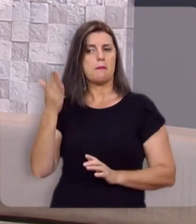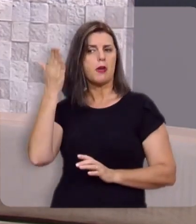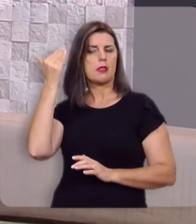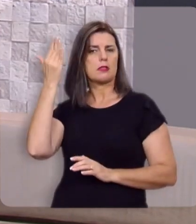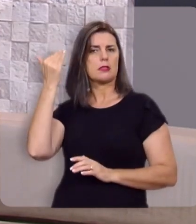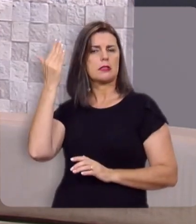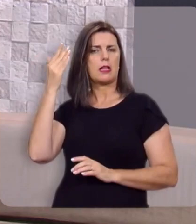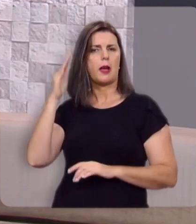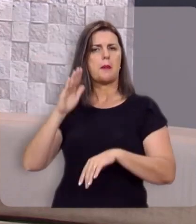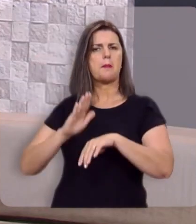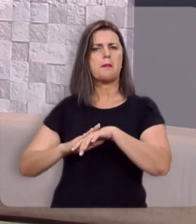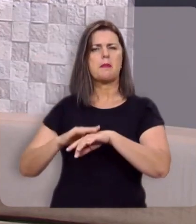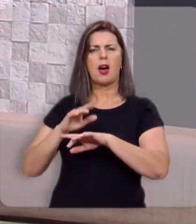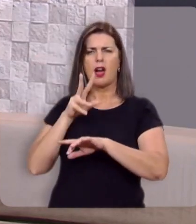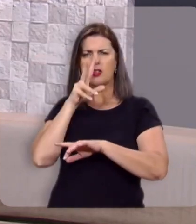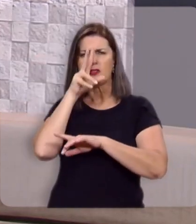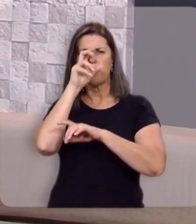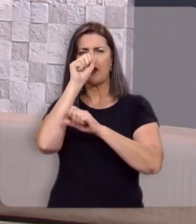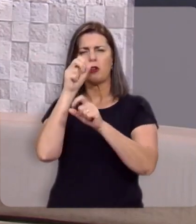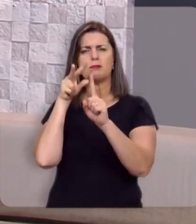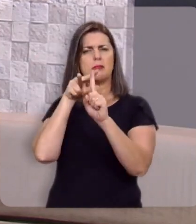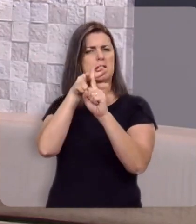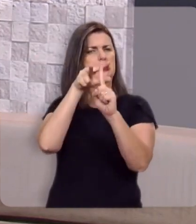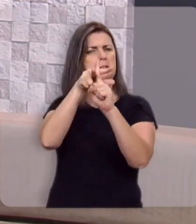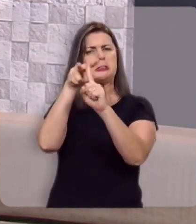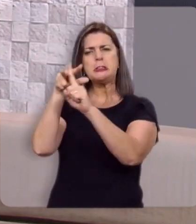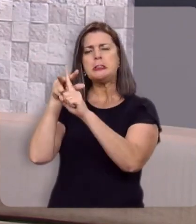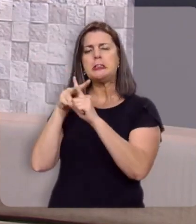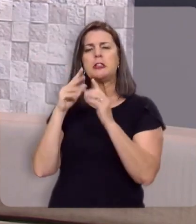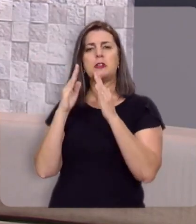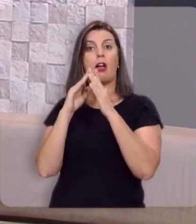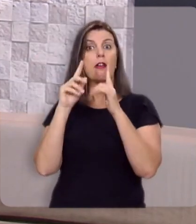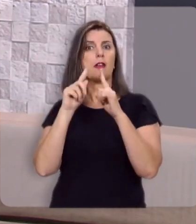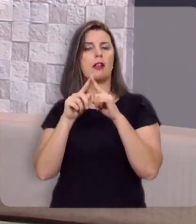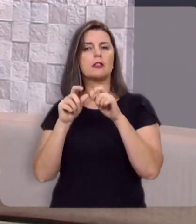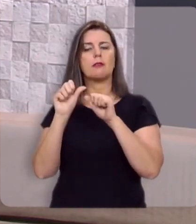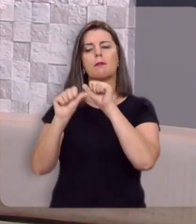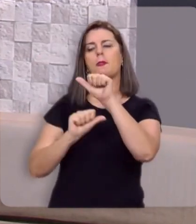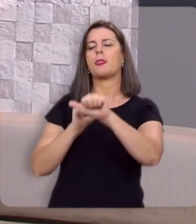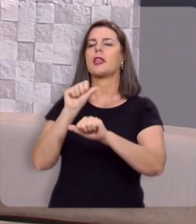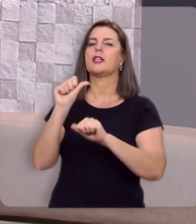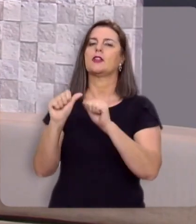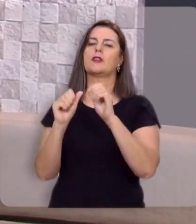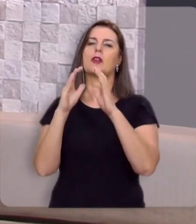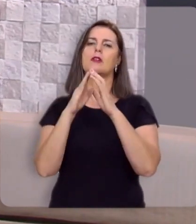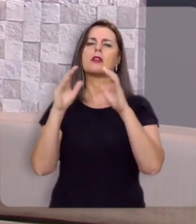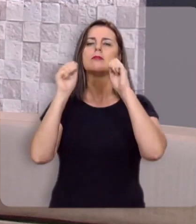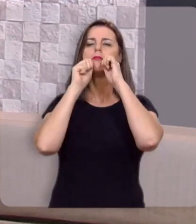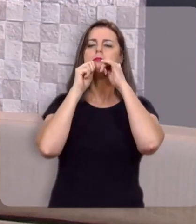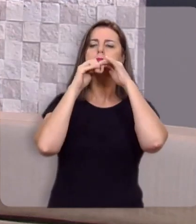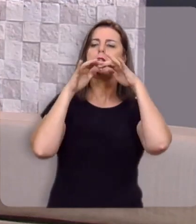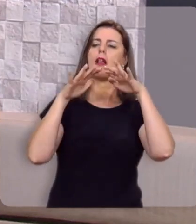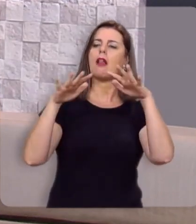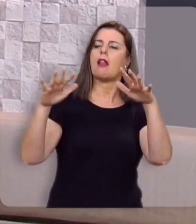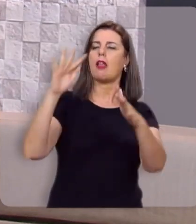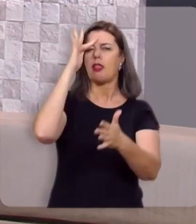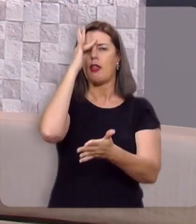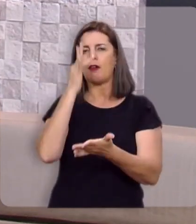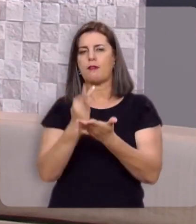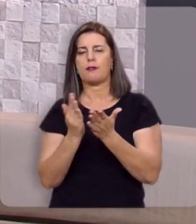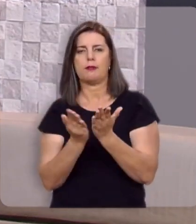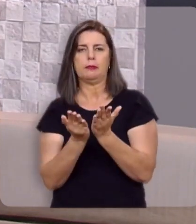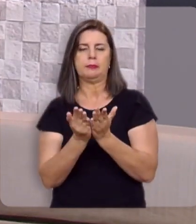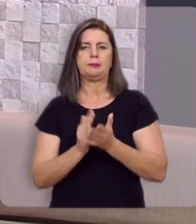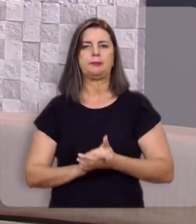outrora era o mais implacável perseguidor, venha se tornar o maior propagador da fé